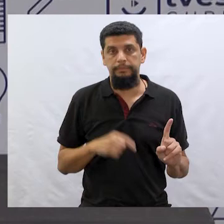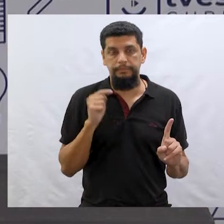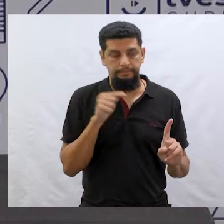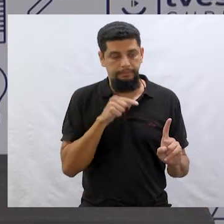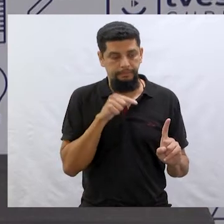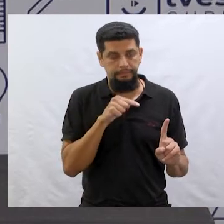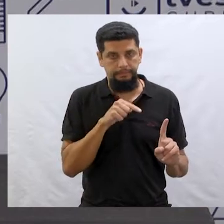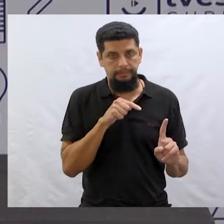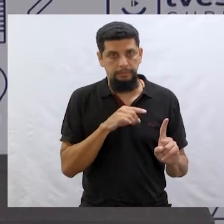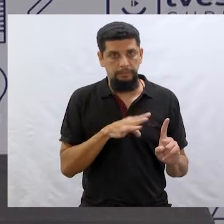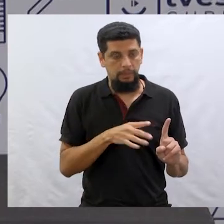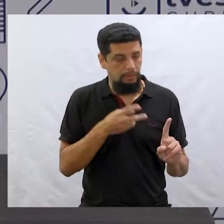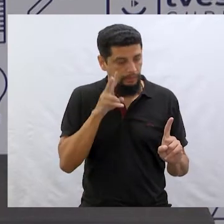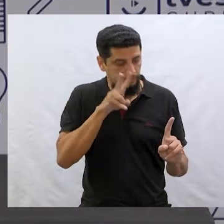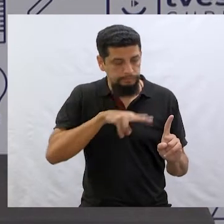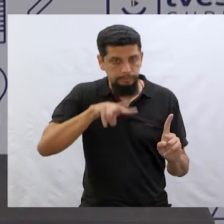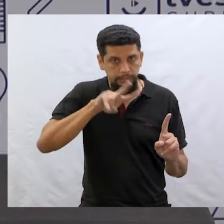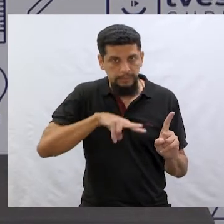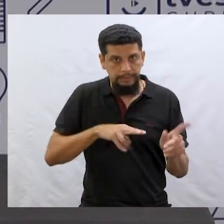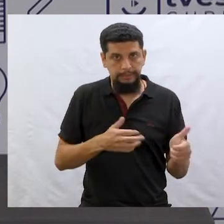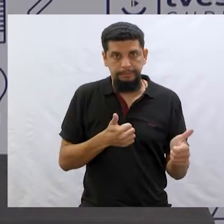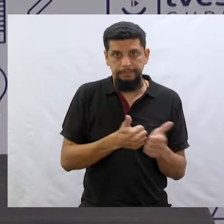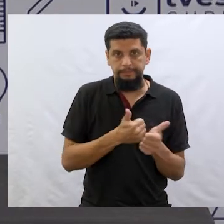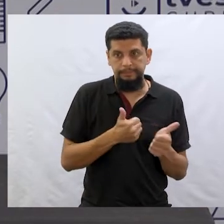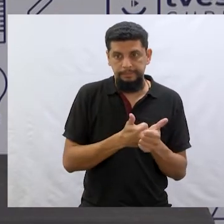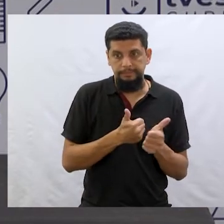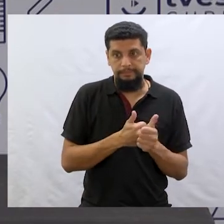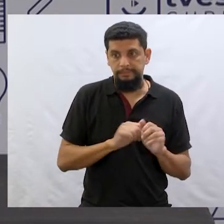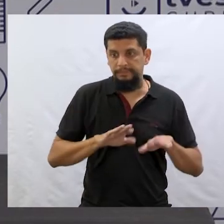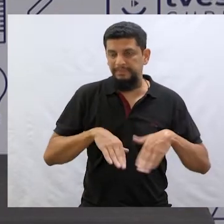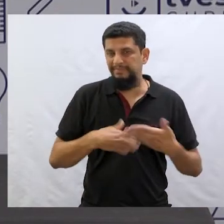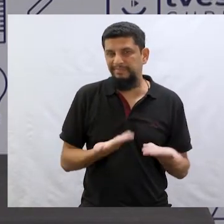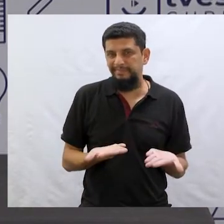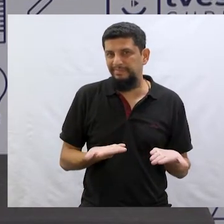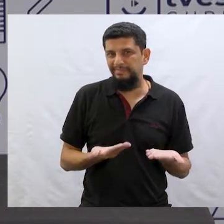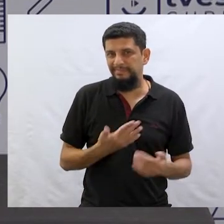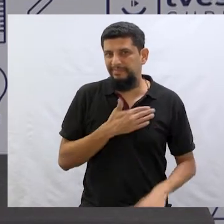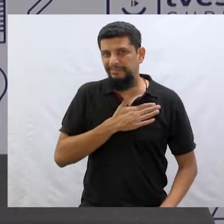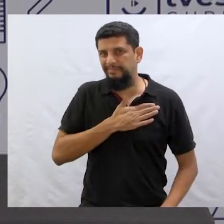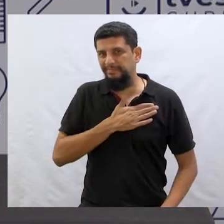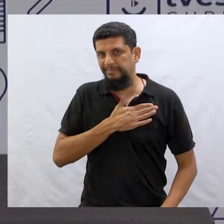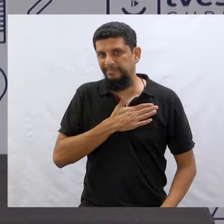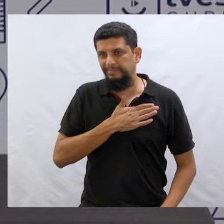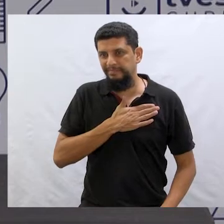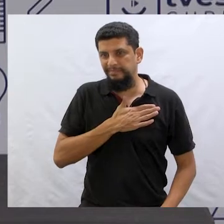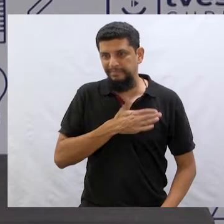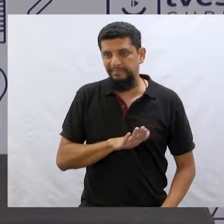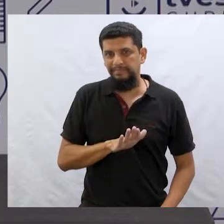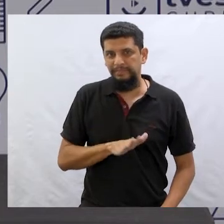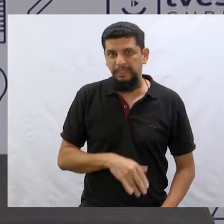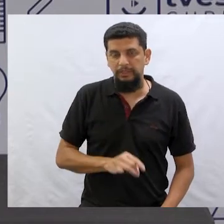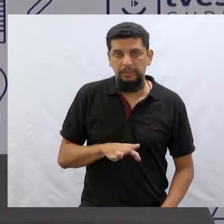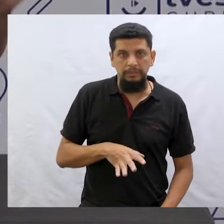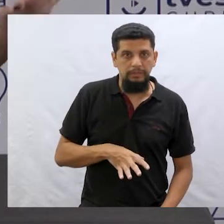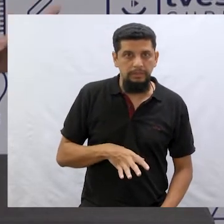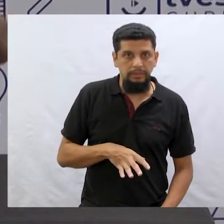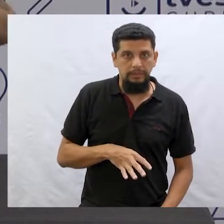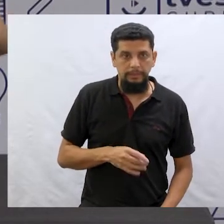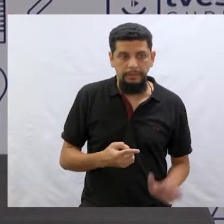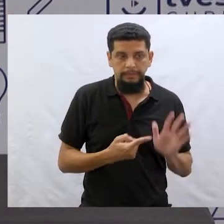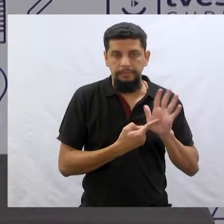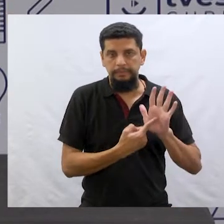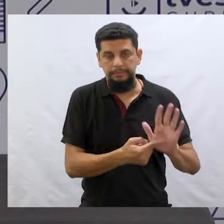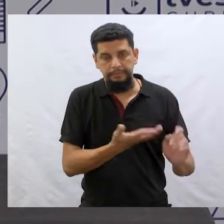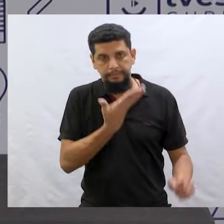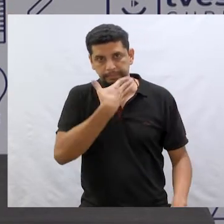o Matheus só escutava quando ele estava por perto. Então, ele não gostava muito, né? Provavelmente só escutava para